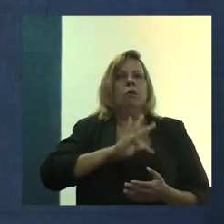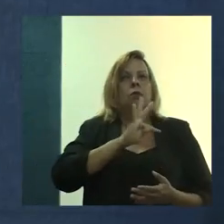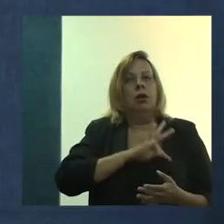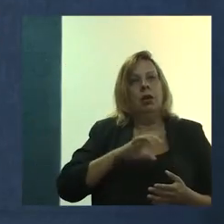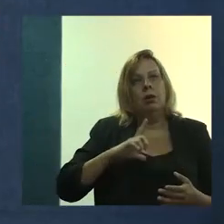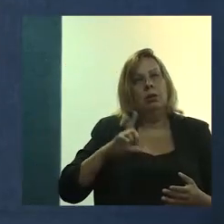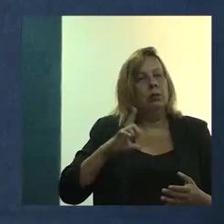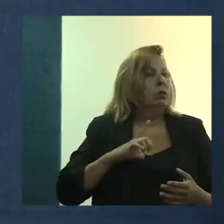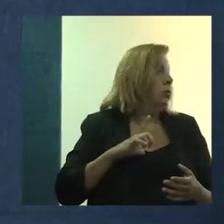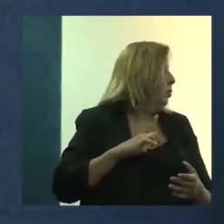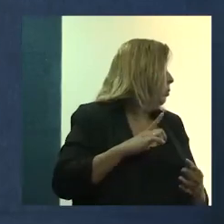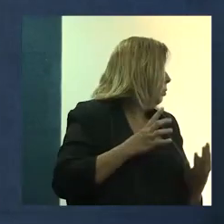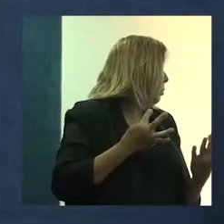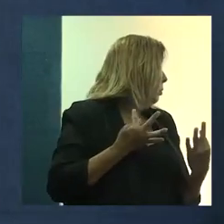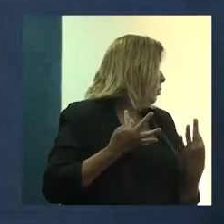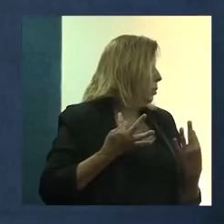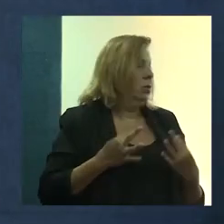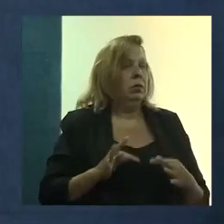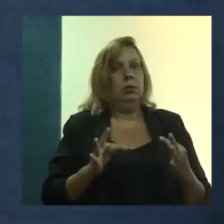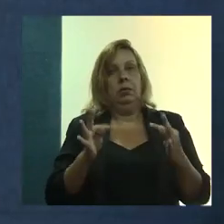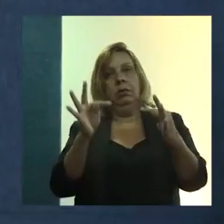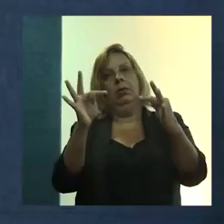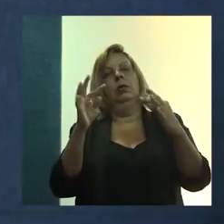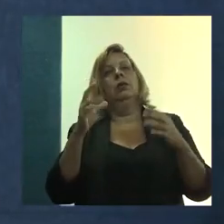tecnologias sempre